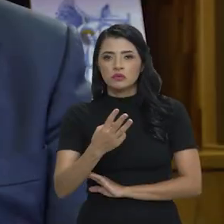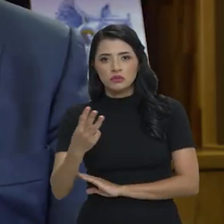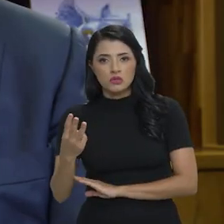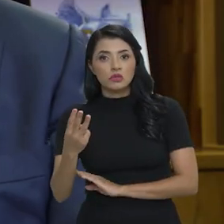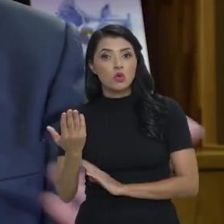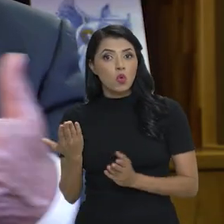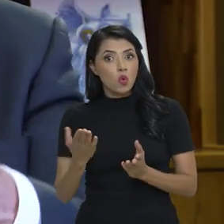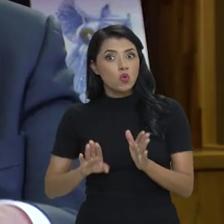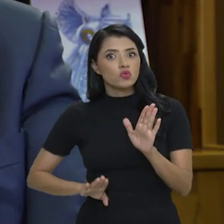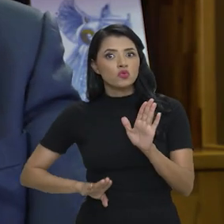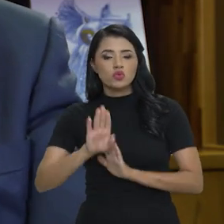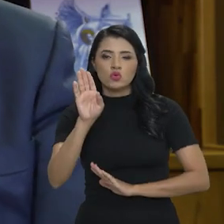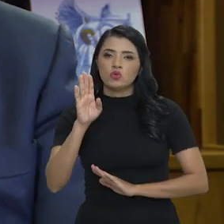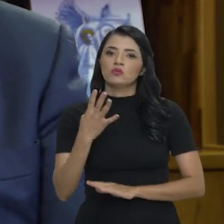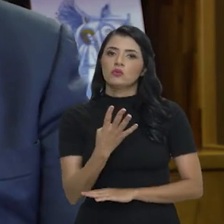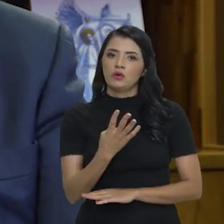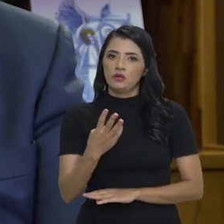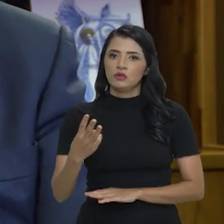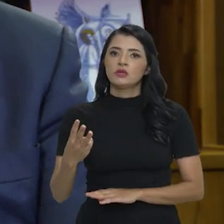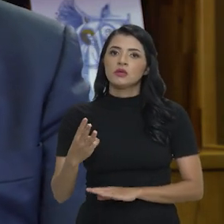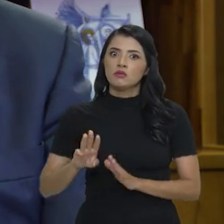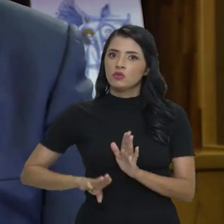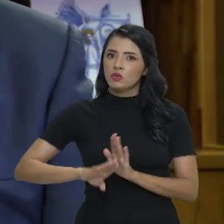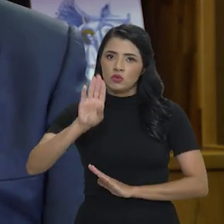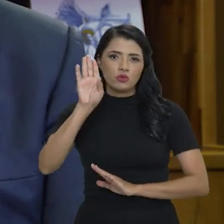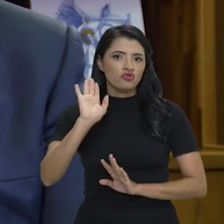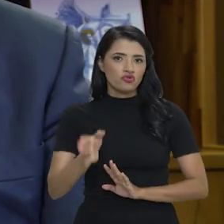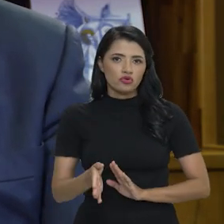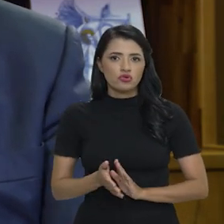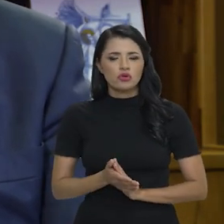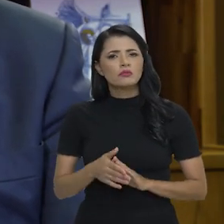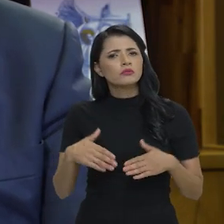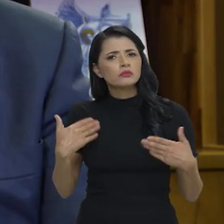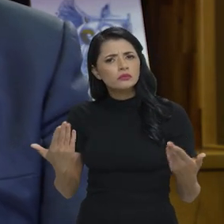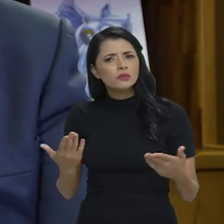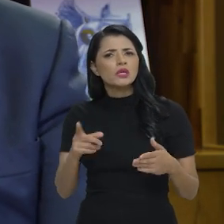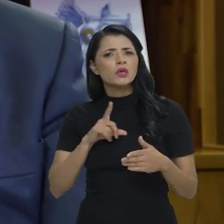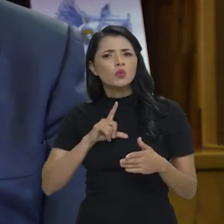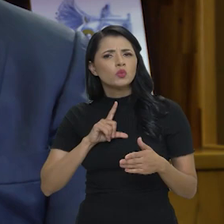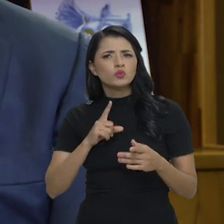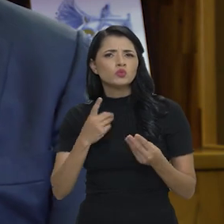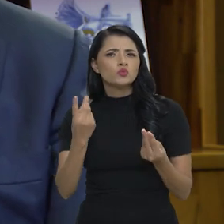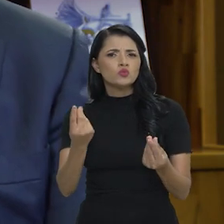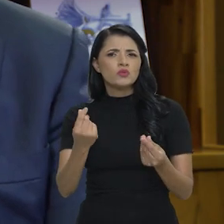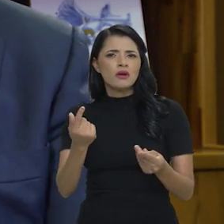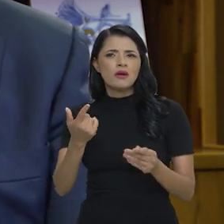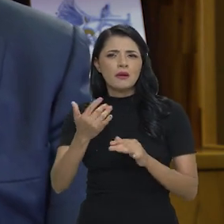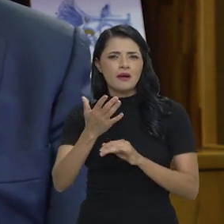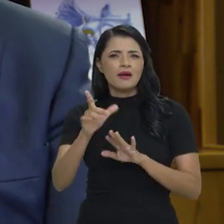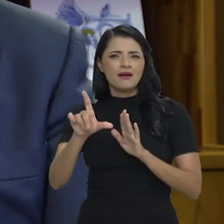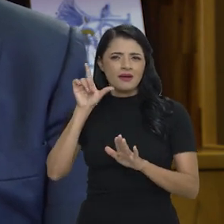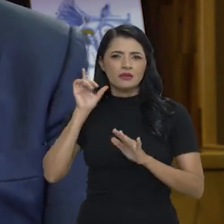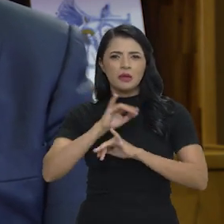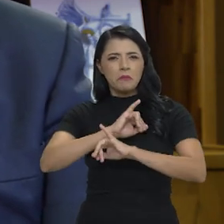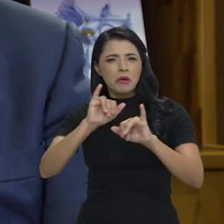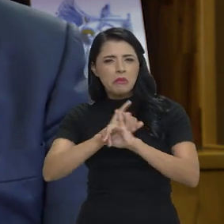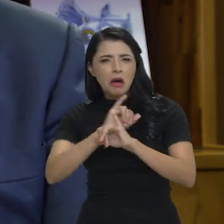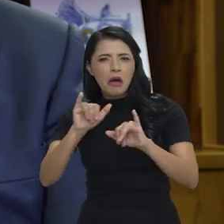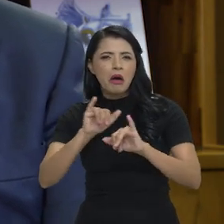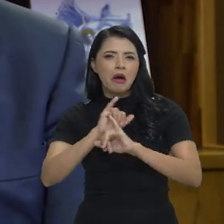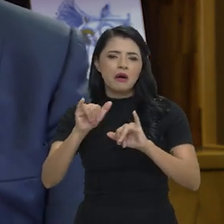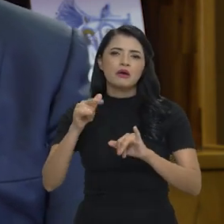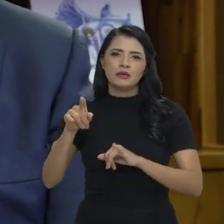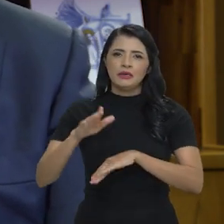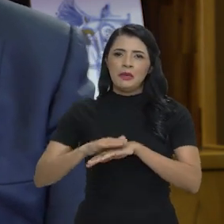43, hoje ultrapassamos os 43 milhões. Ou seja, toda aquela propaganda,